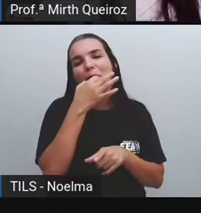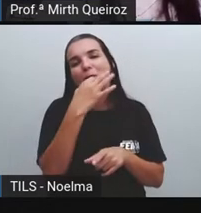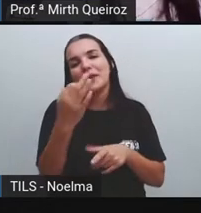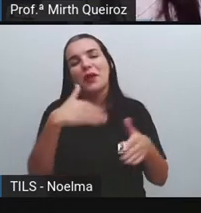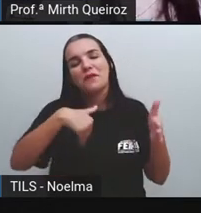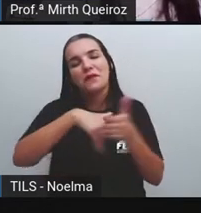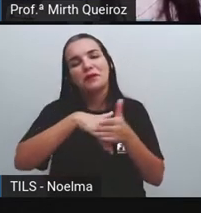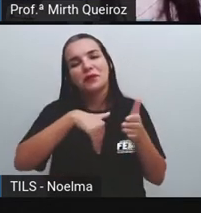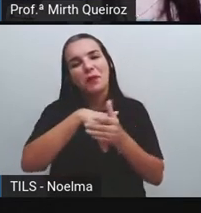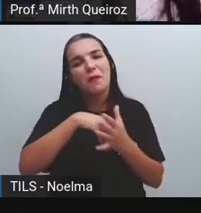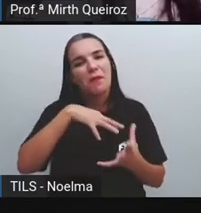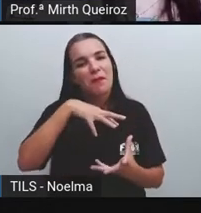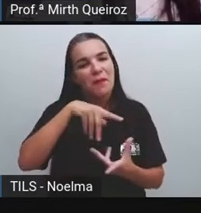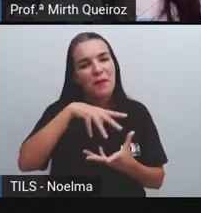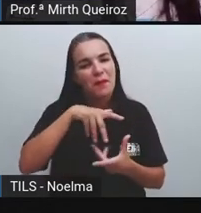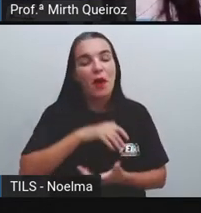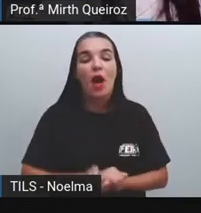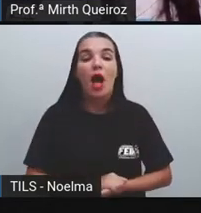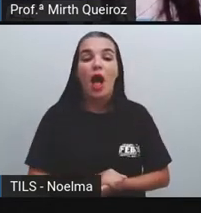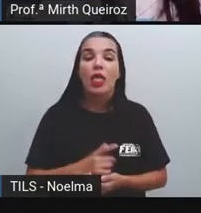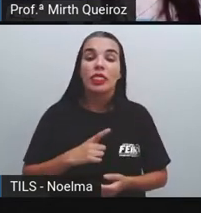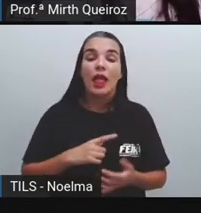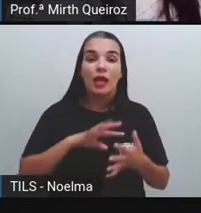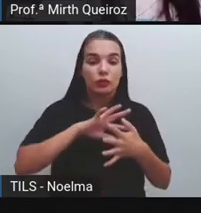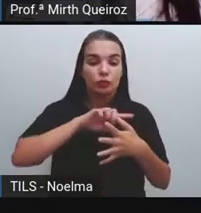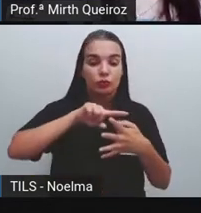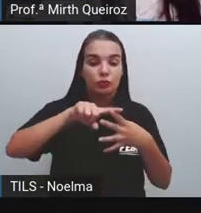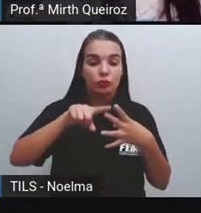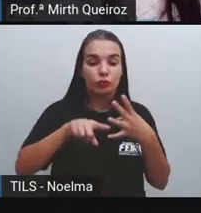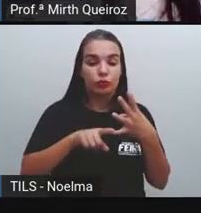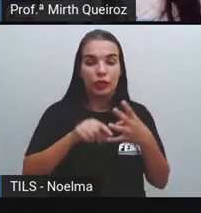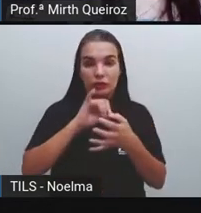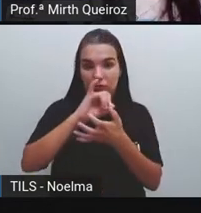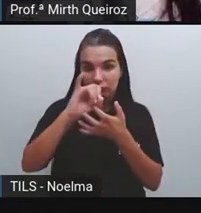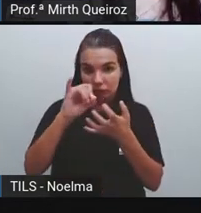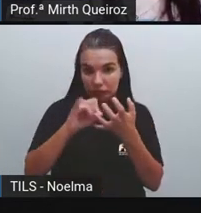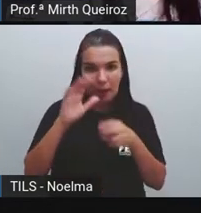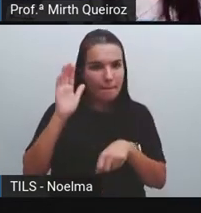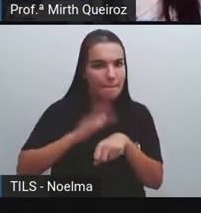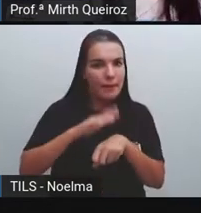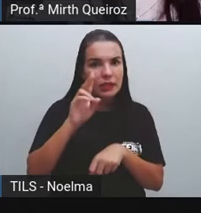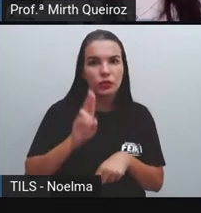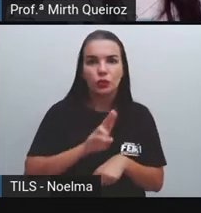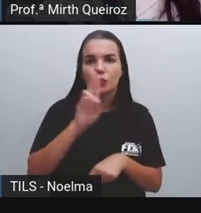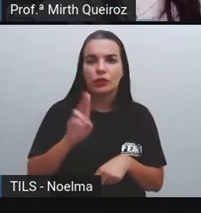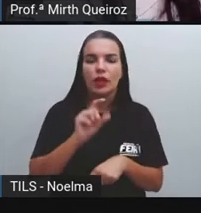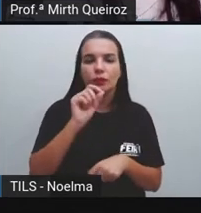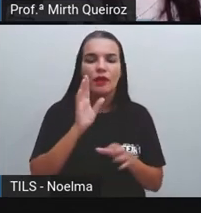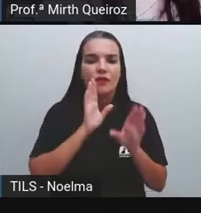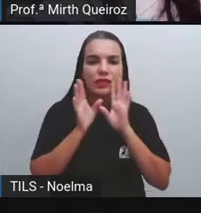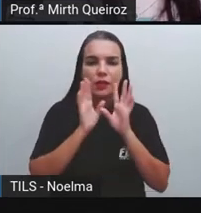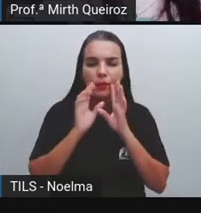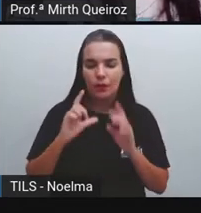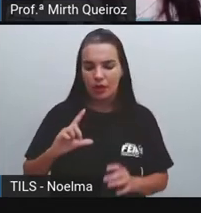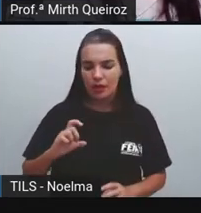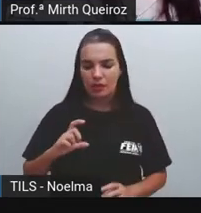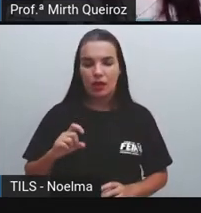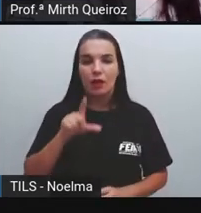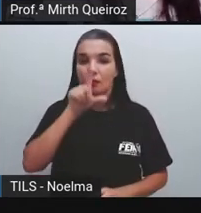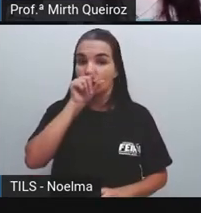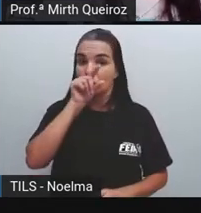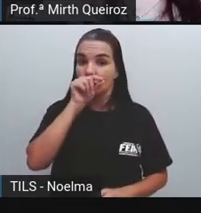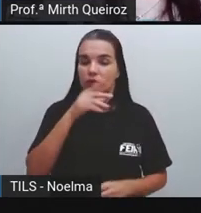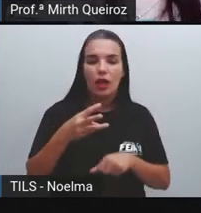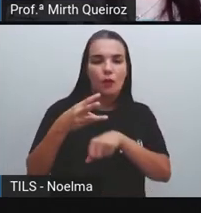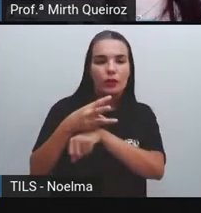futebol E aí a gente tem As quatro principais Redes Mais utilizadas Que são Facebook Instagram Twitter